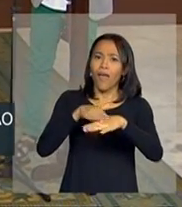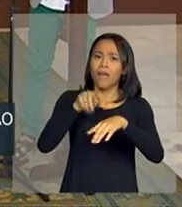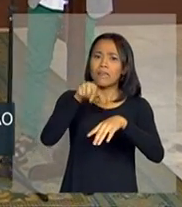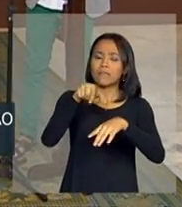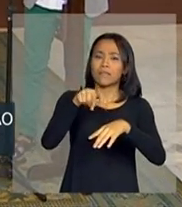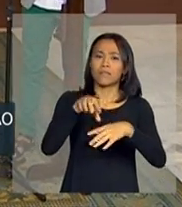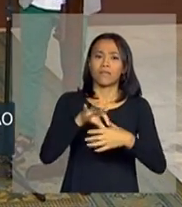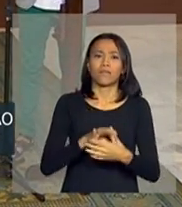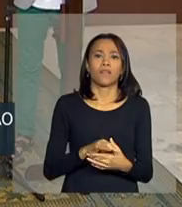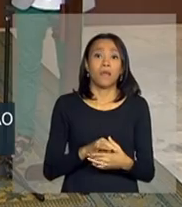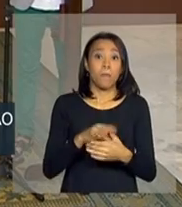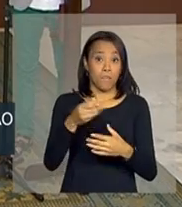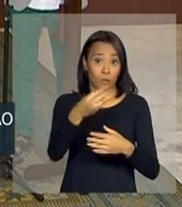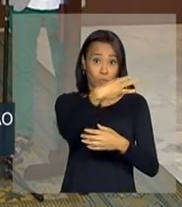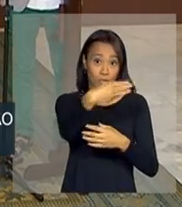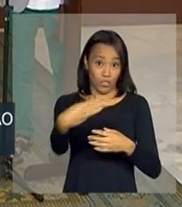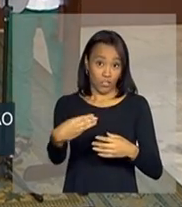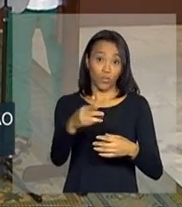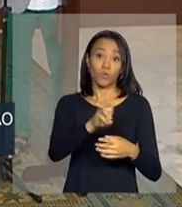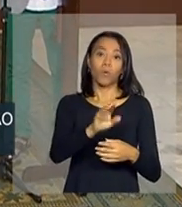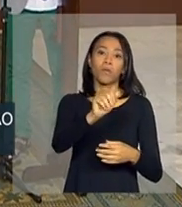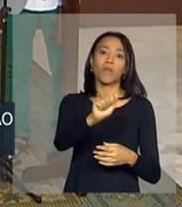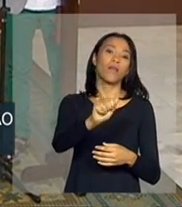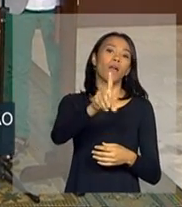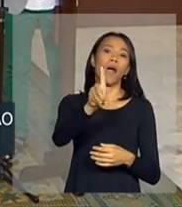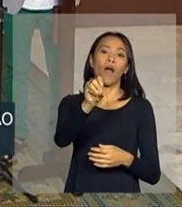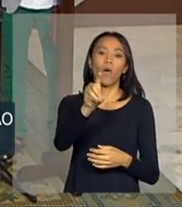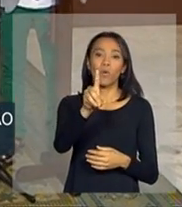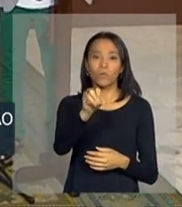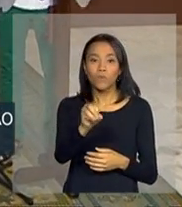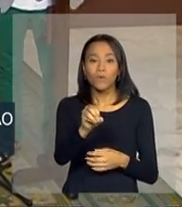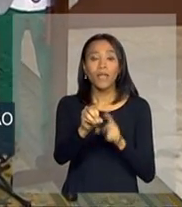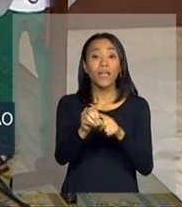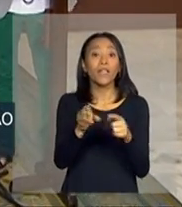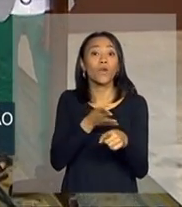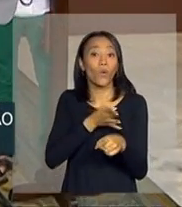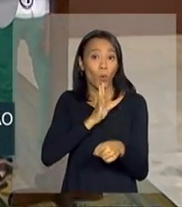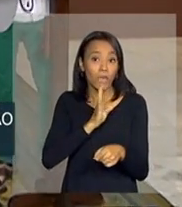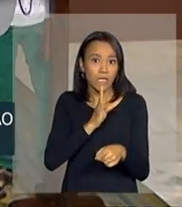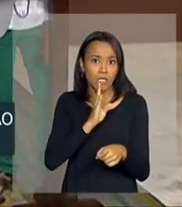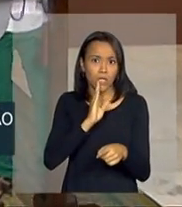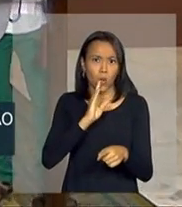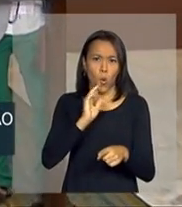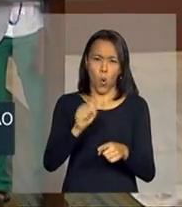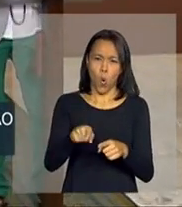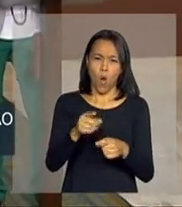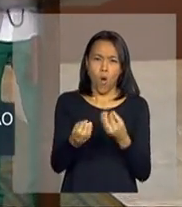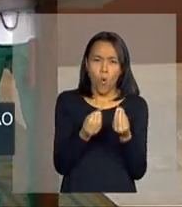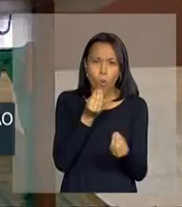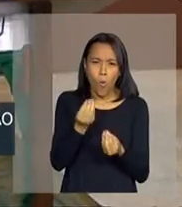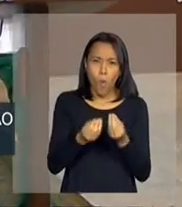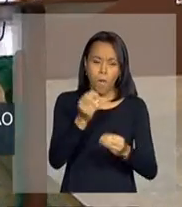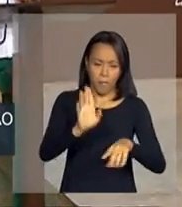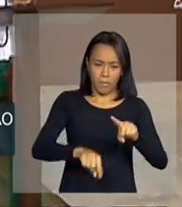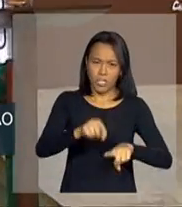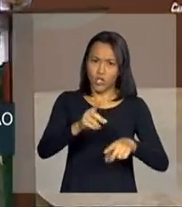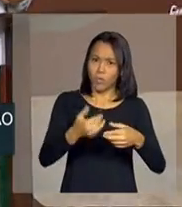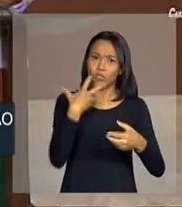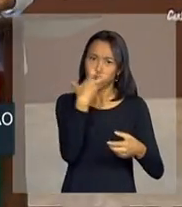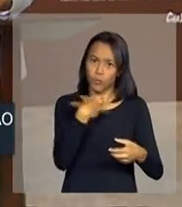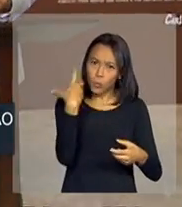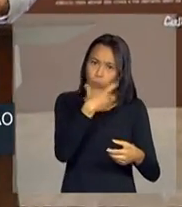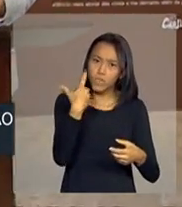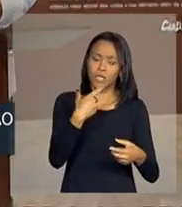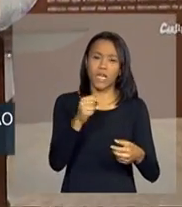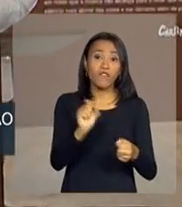ministro Aldo Rebelo, porque ele conheceu a potência dessa comunicação, desse instrumento, e ele